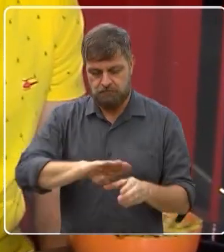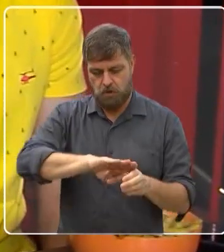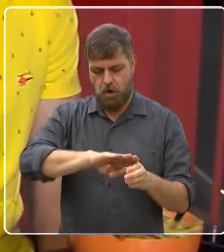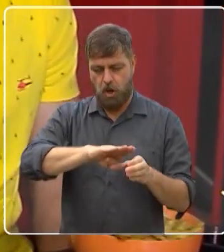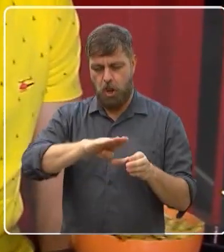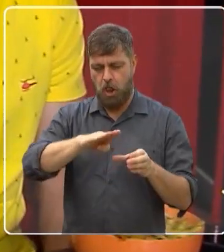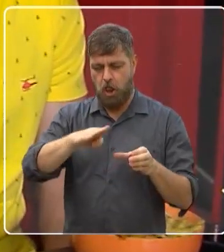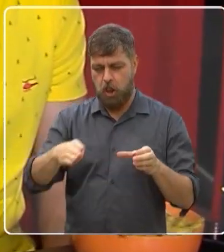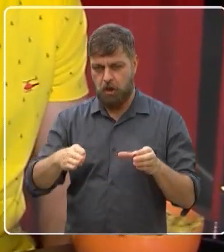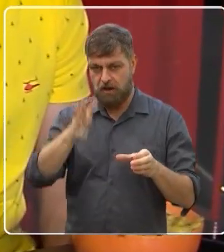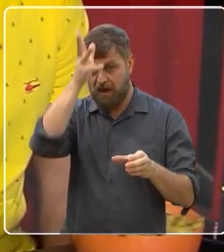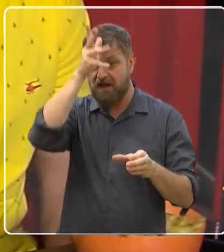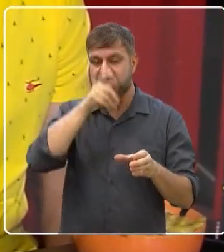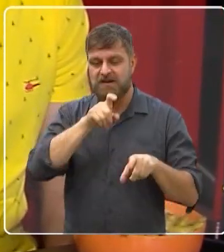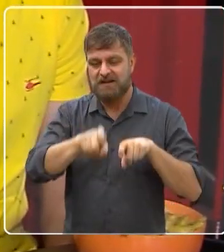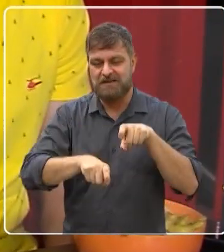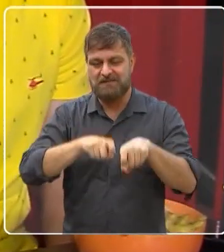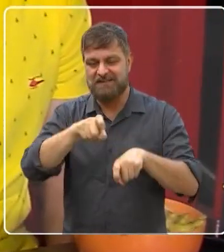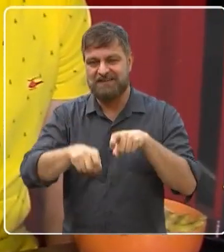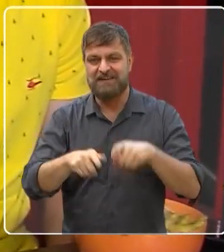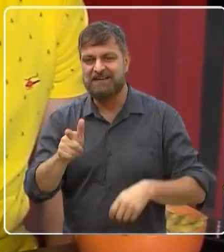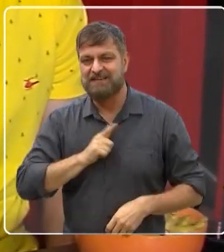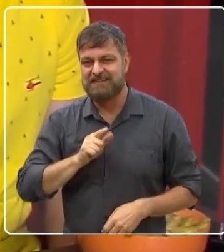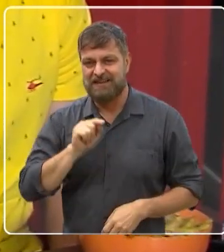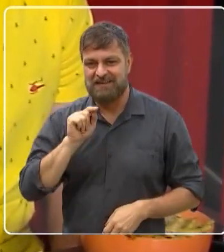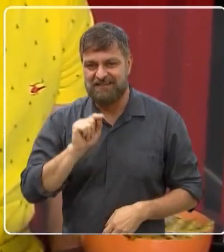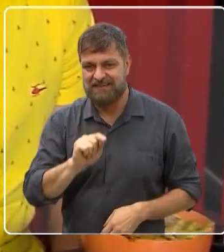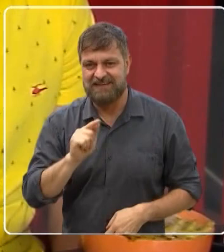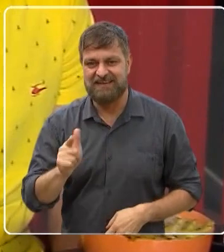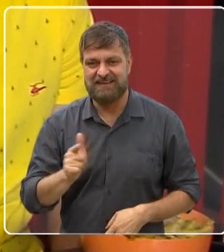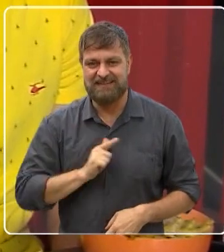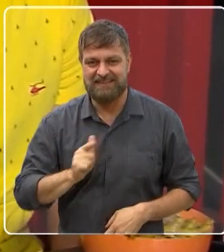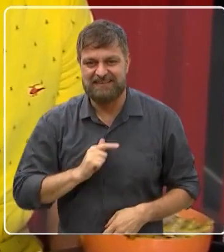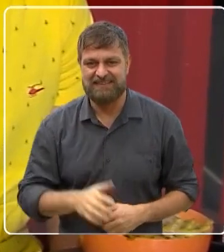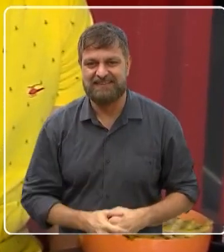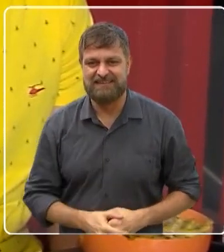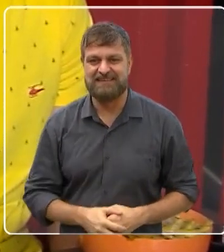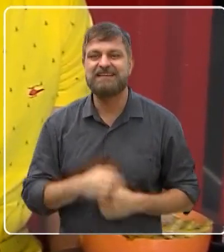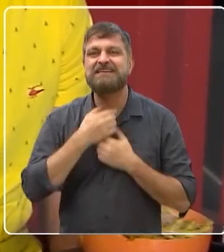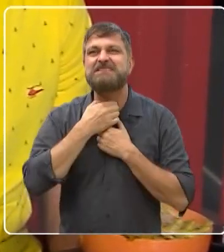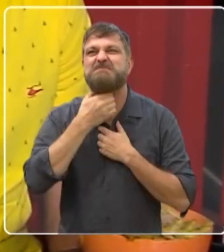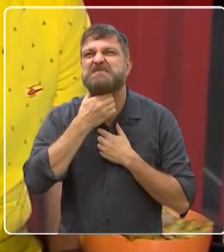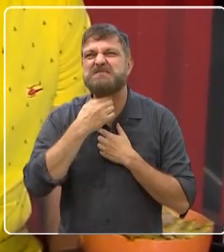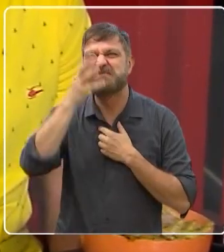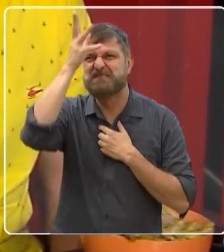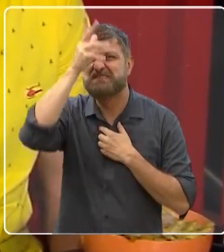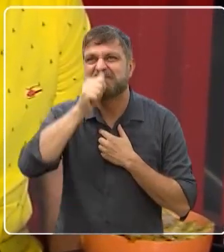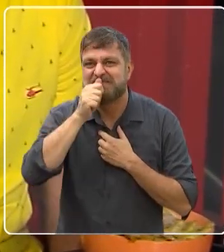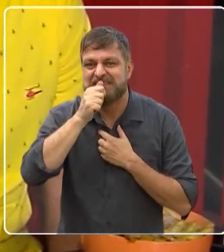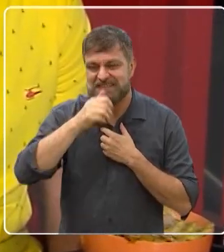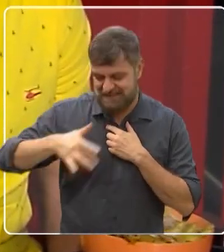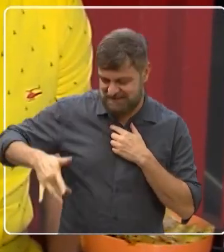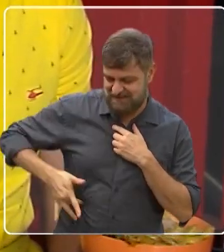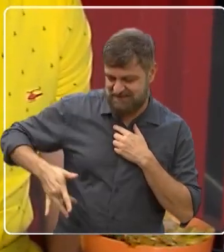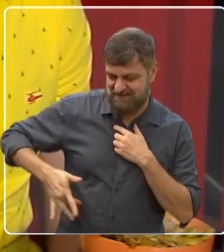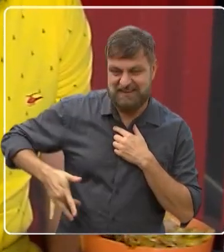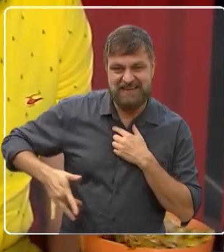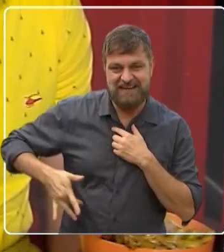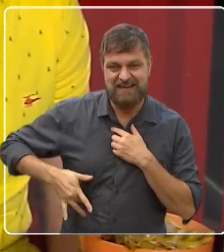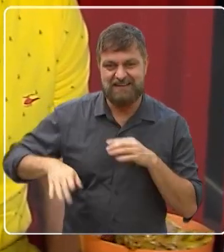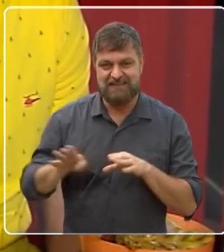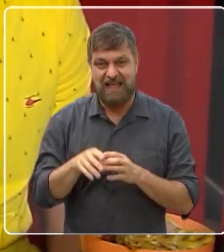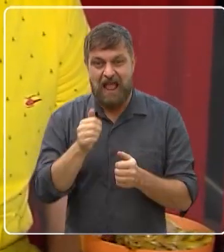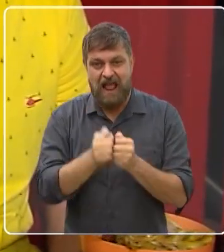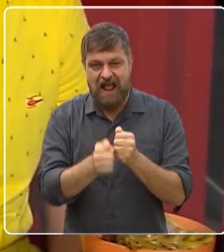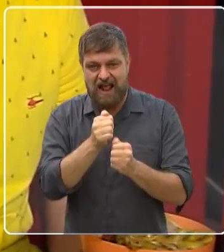a sua tigela aí, o que tem aí além do pé de frango? Pé de frango, tem moela, pescoço, figo, tem um